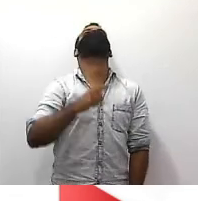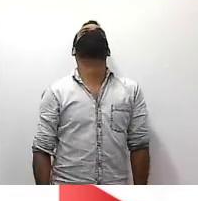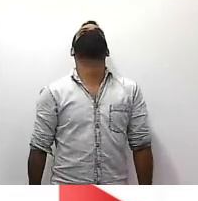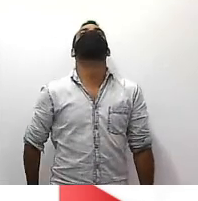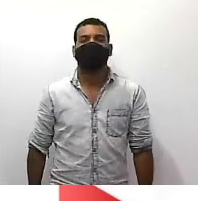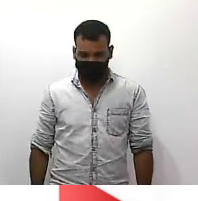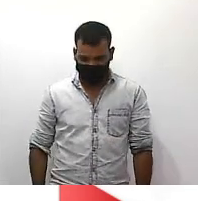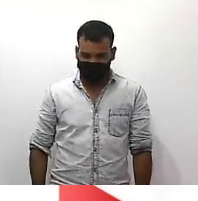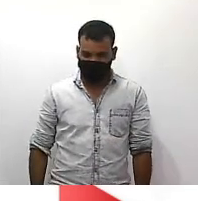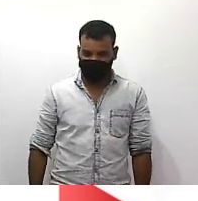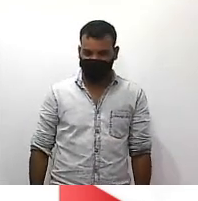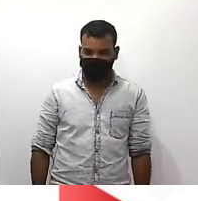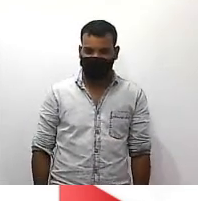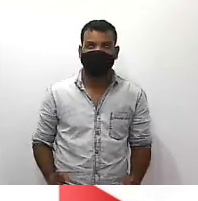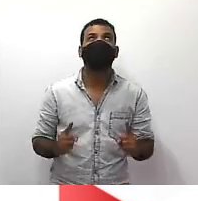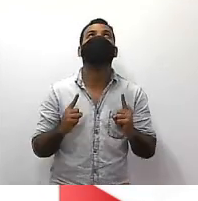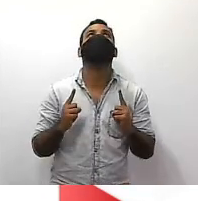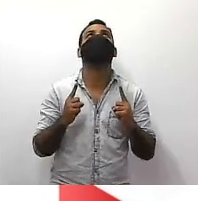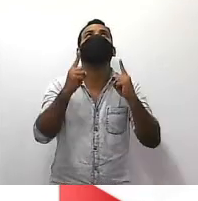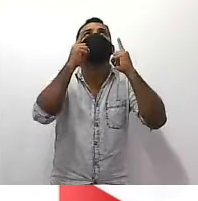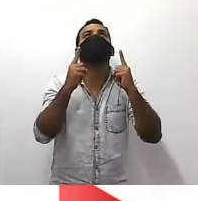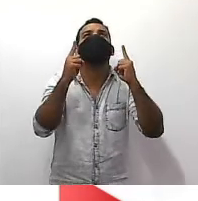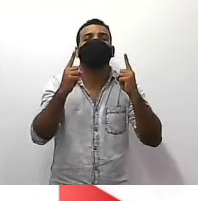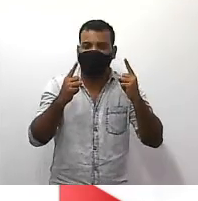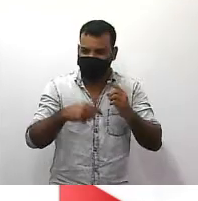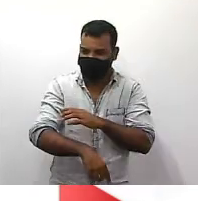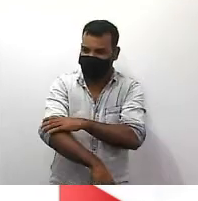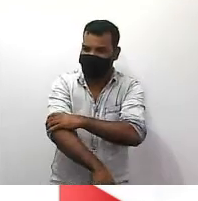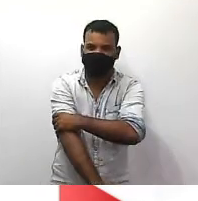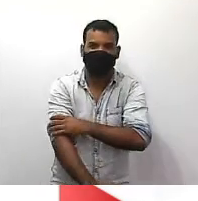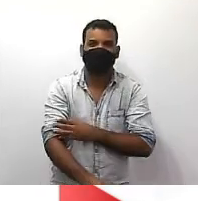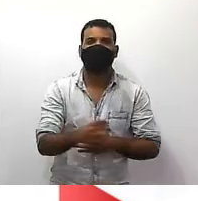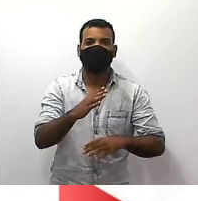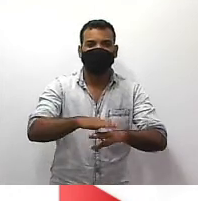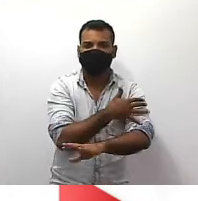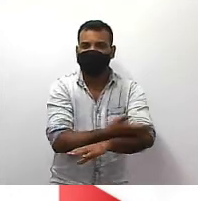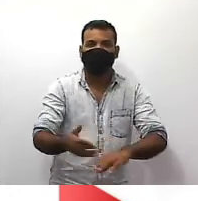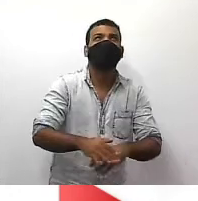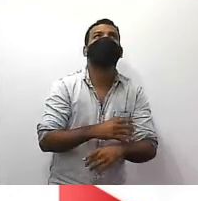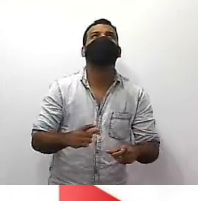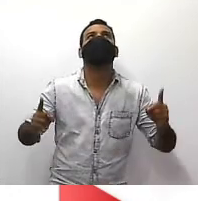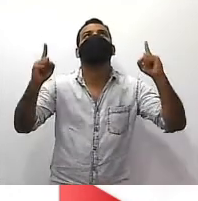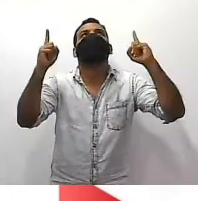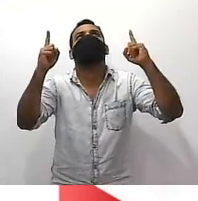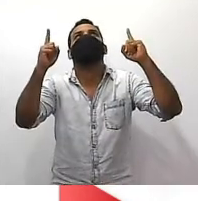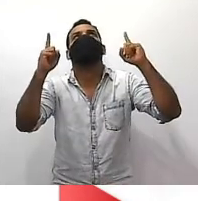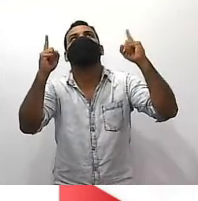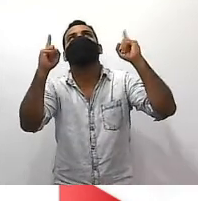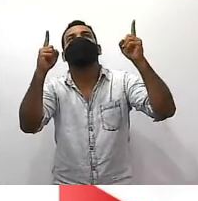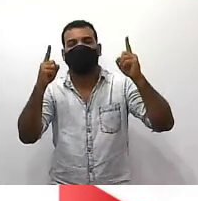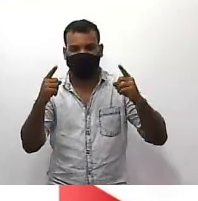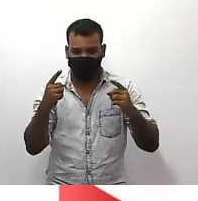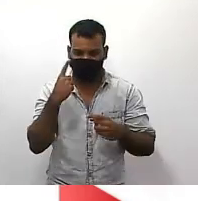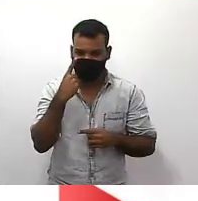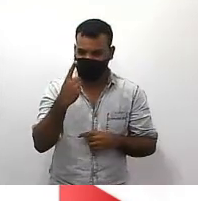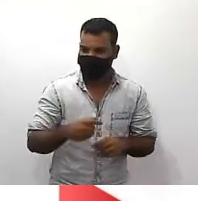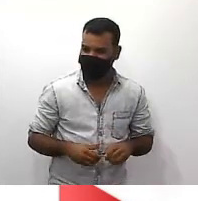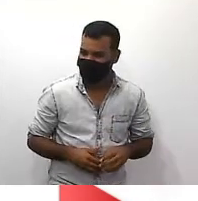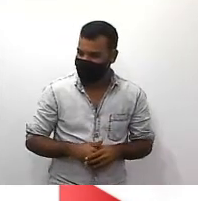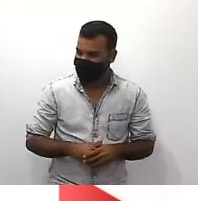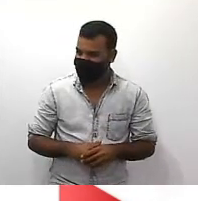câmera do teu celular para esse QR Code que está aí na esse quadradinho preto e branco que tá aí na tua tela tá bom